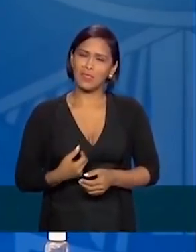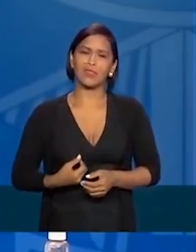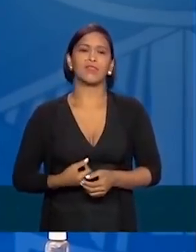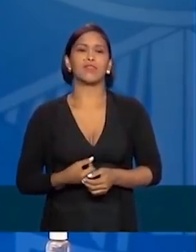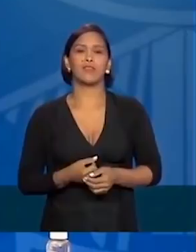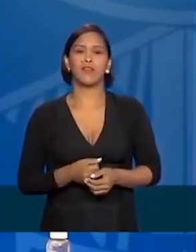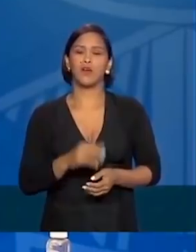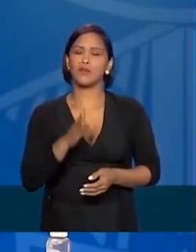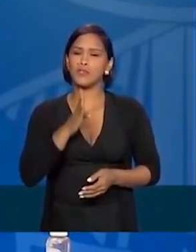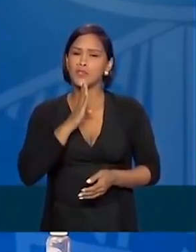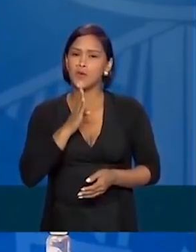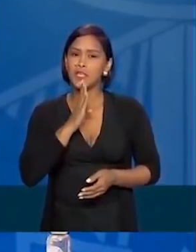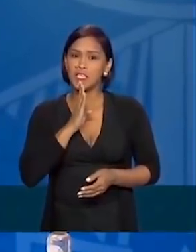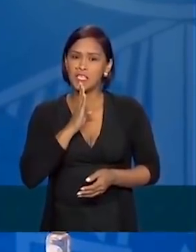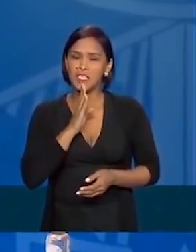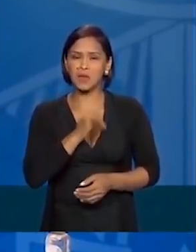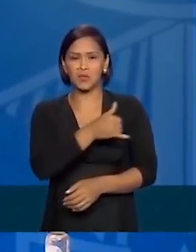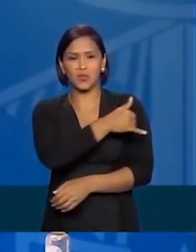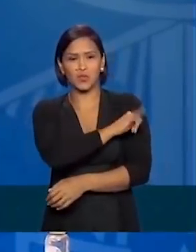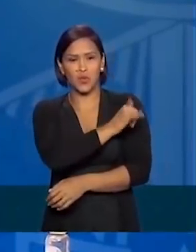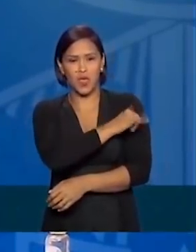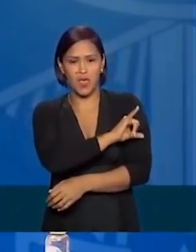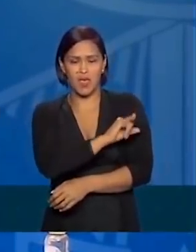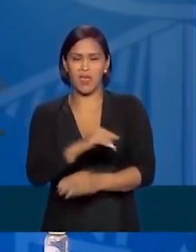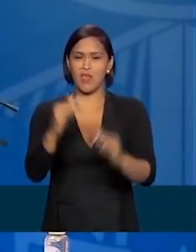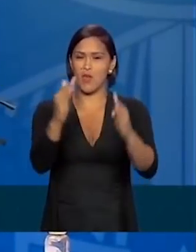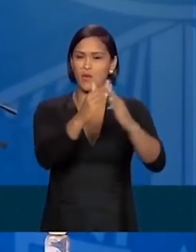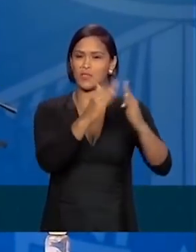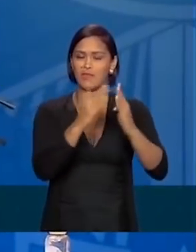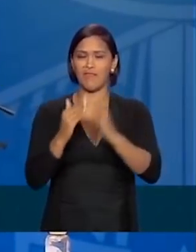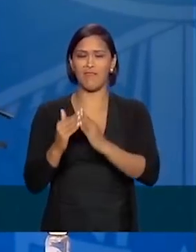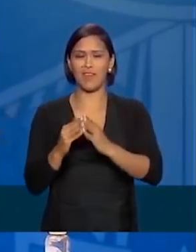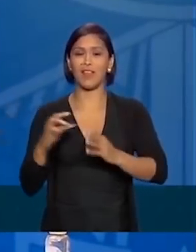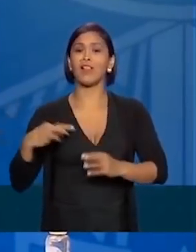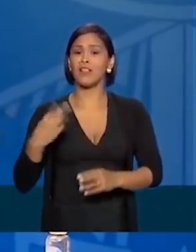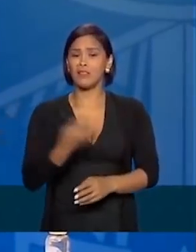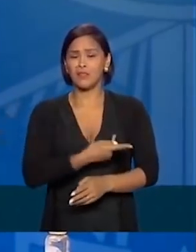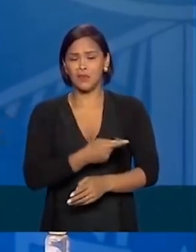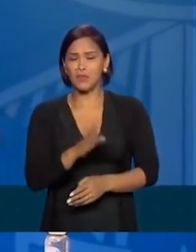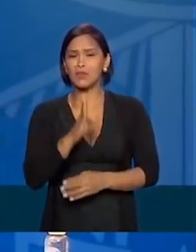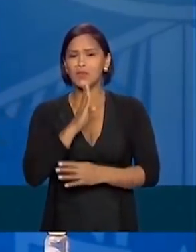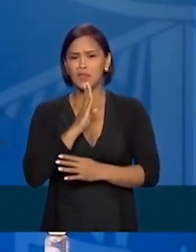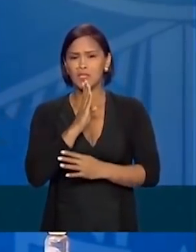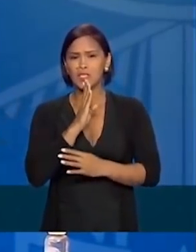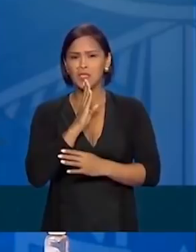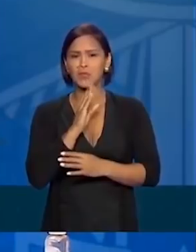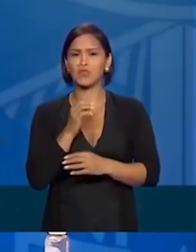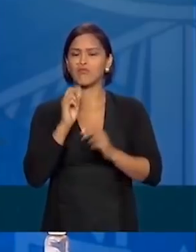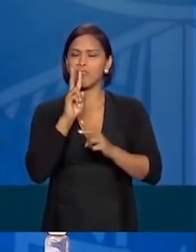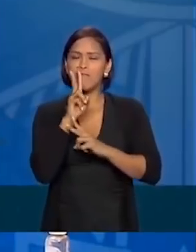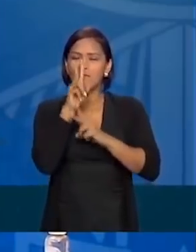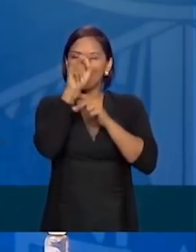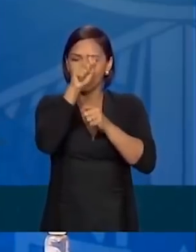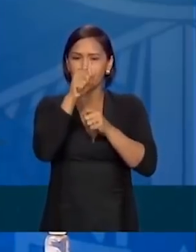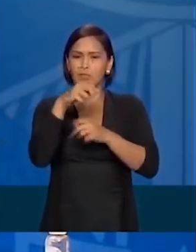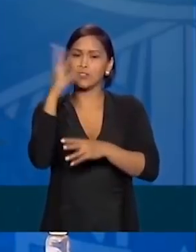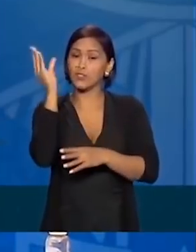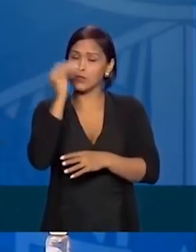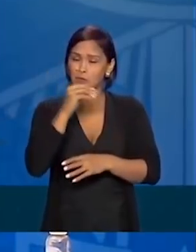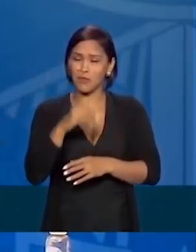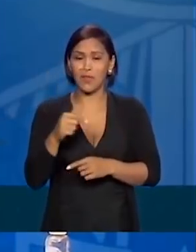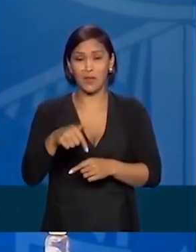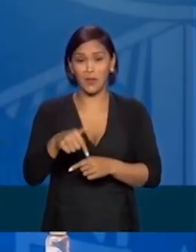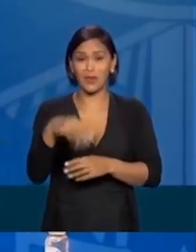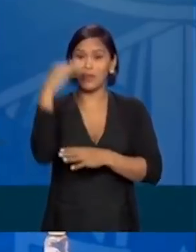Paraisópolis, nós conhecemos os nossos pontos fortes e os nossos pontos frágeis. Se o Brasil